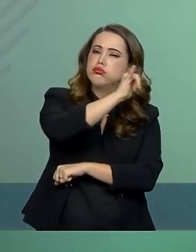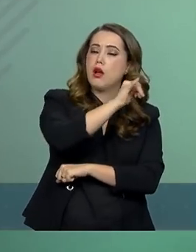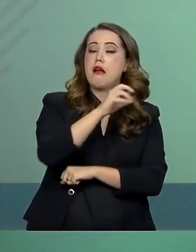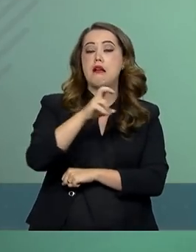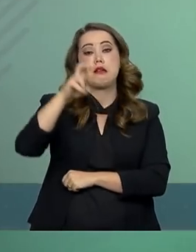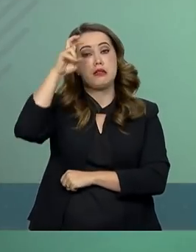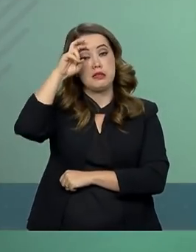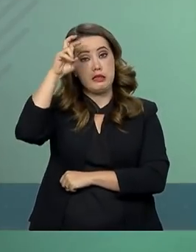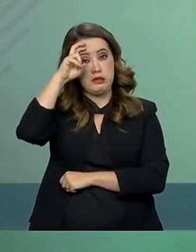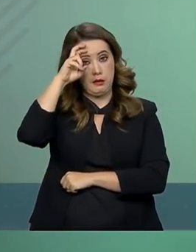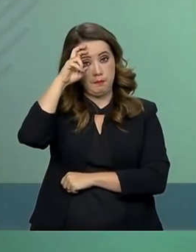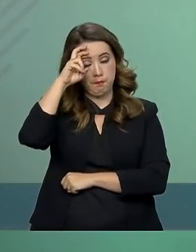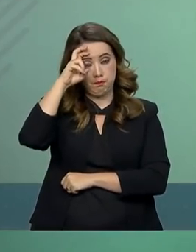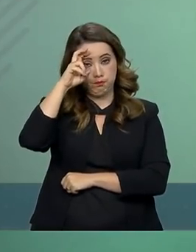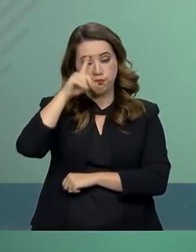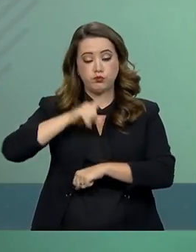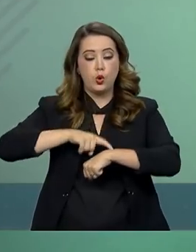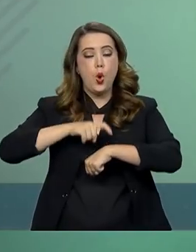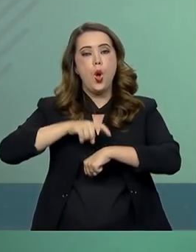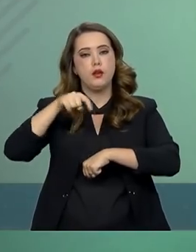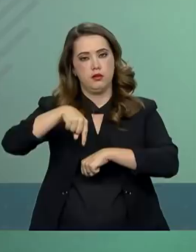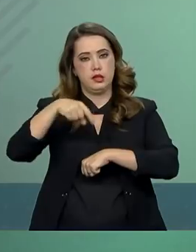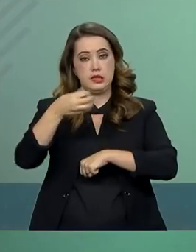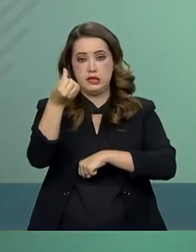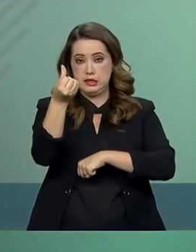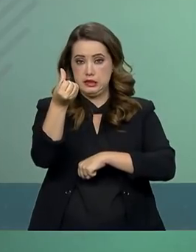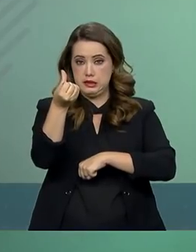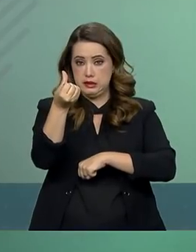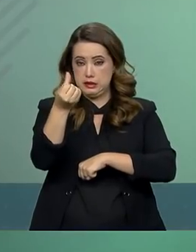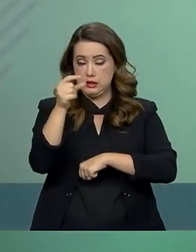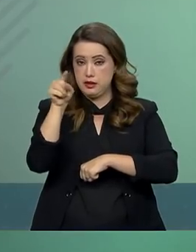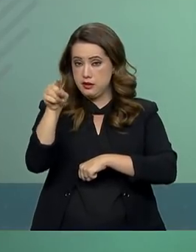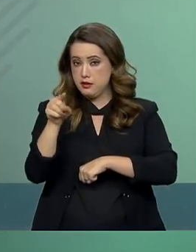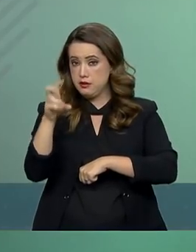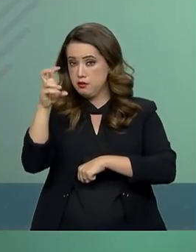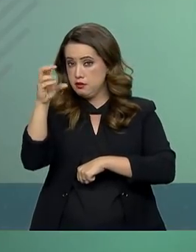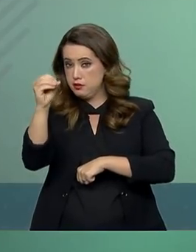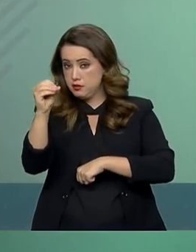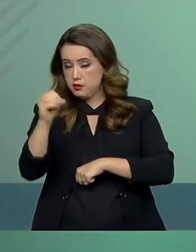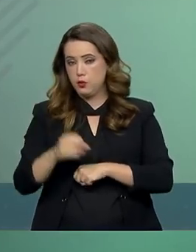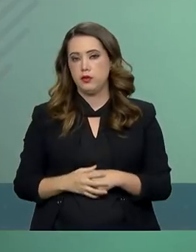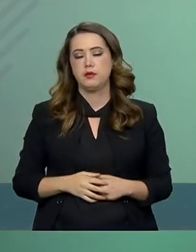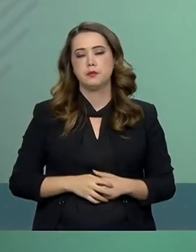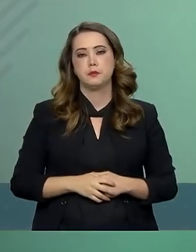perdão, horário local, 6h50 da nossa base aérea.